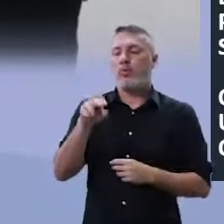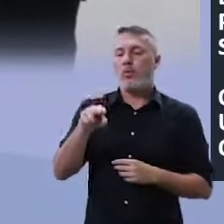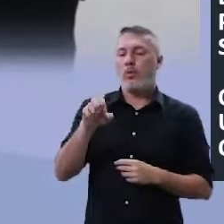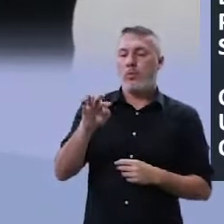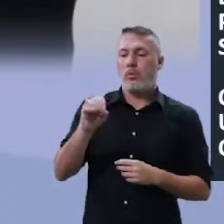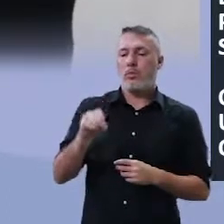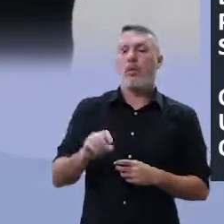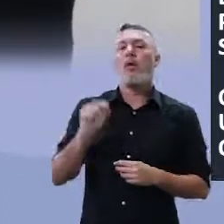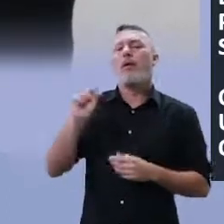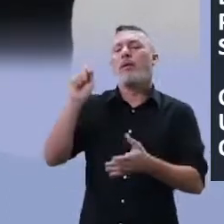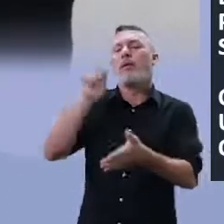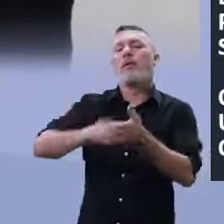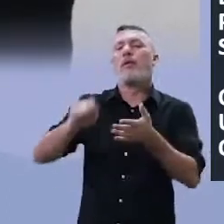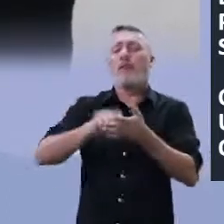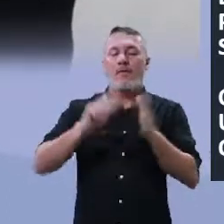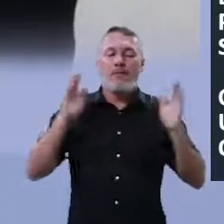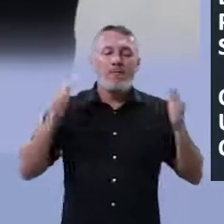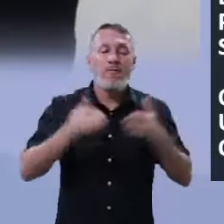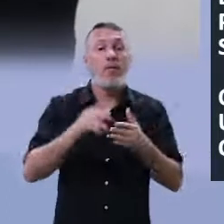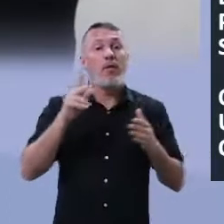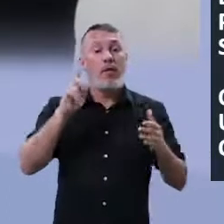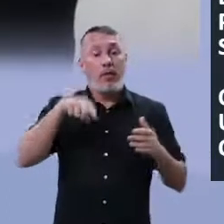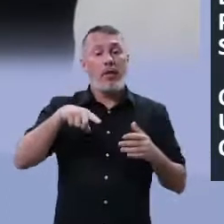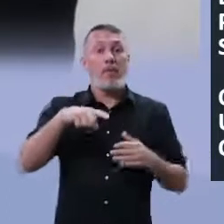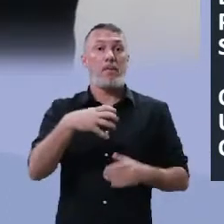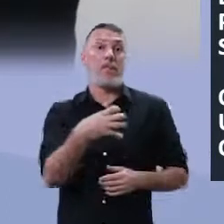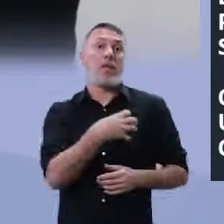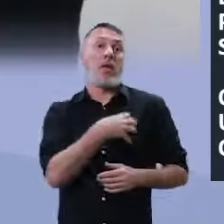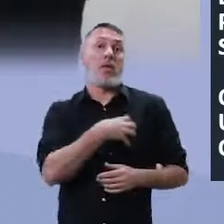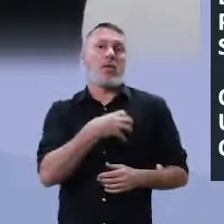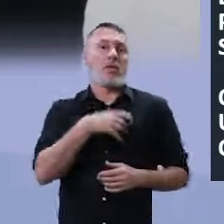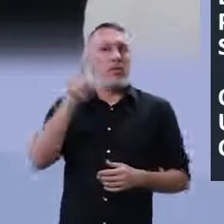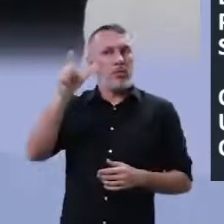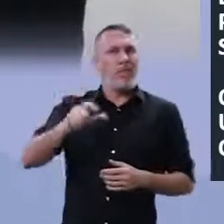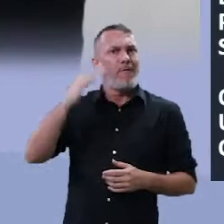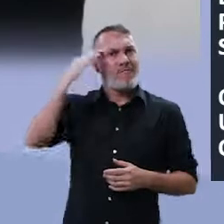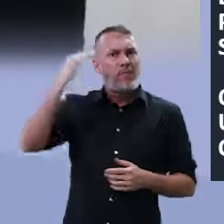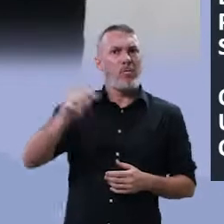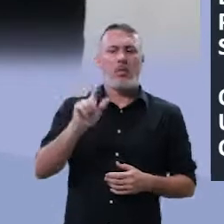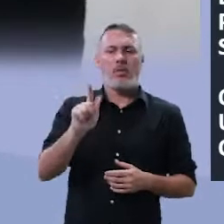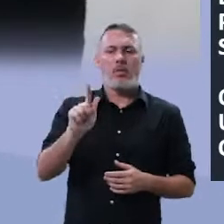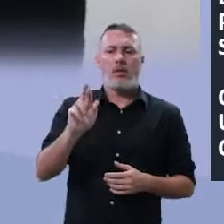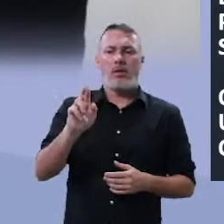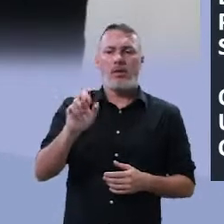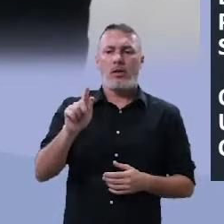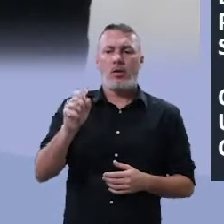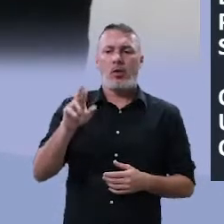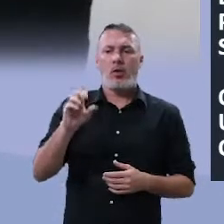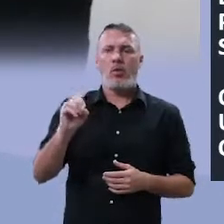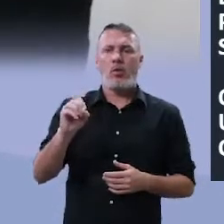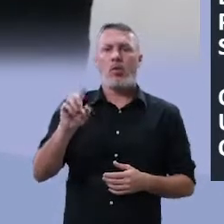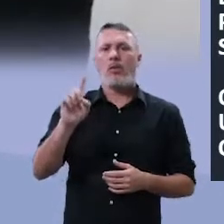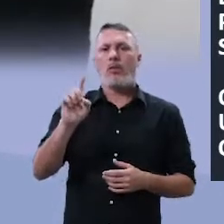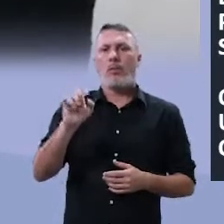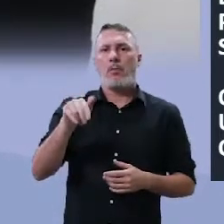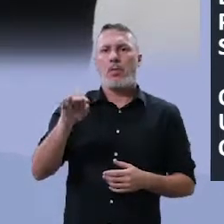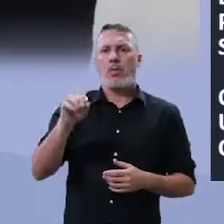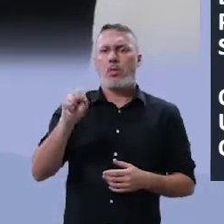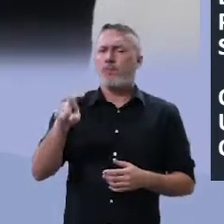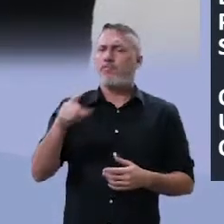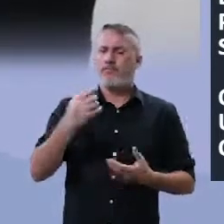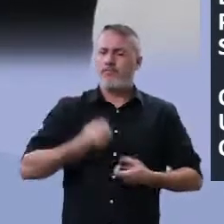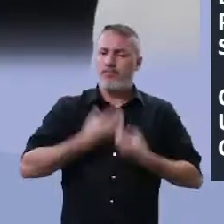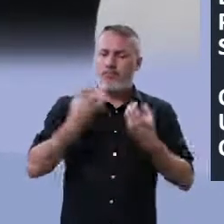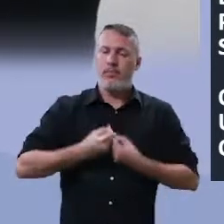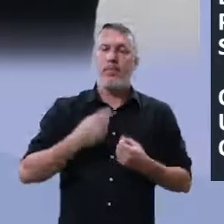Quem escreveu esse soneto à Bahia? Gregório de Matos Guerra. Nós vamos falar desse poeta um pouquinho mais à frente. Esse